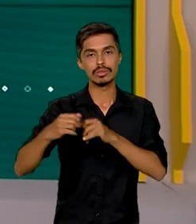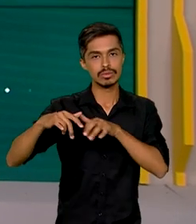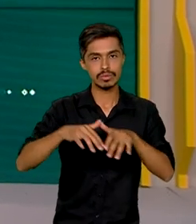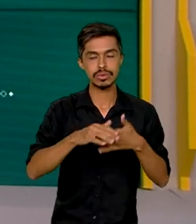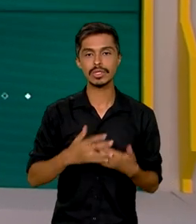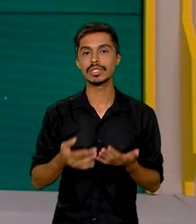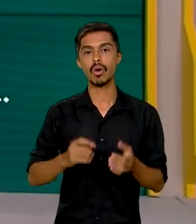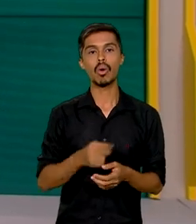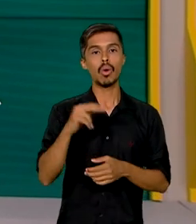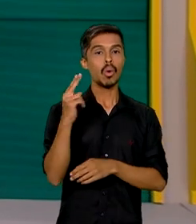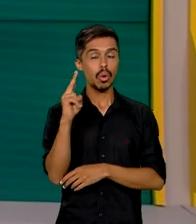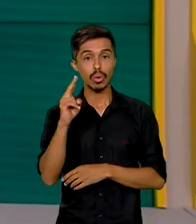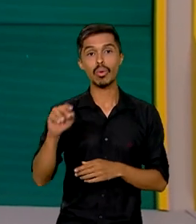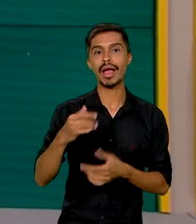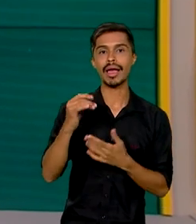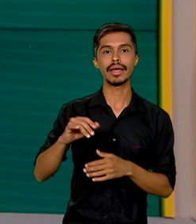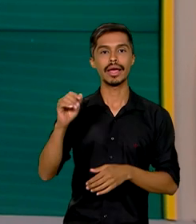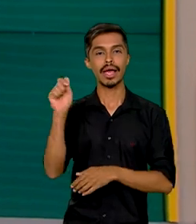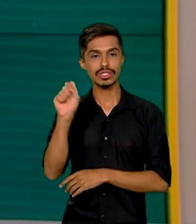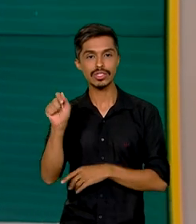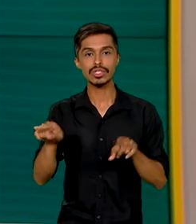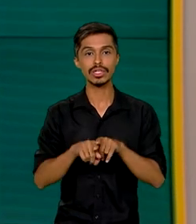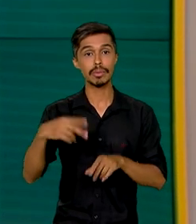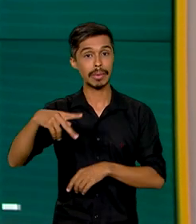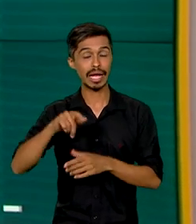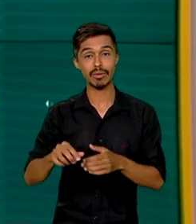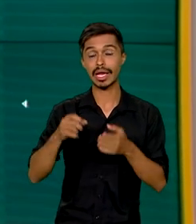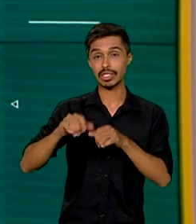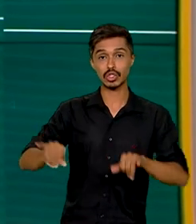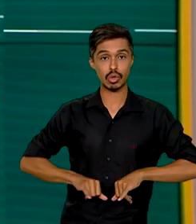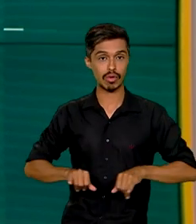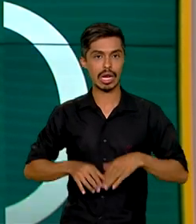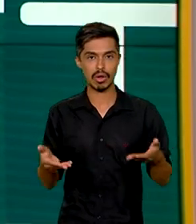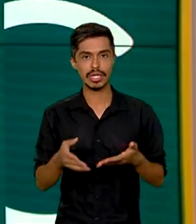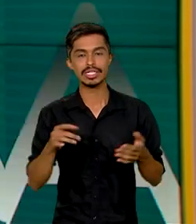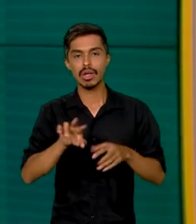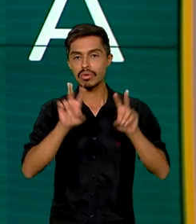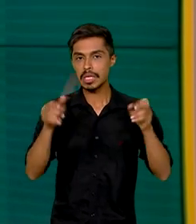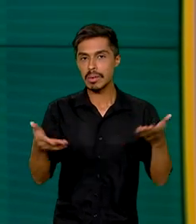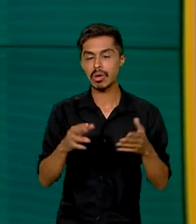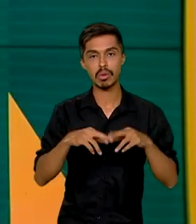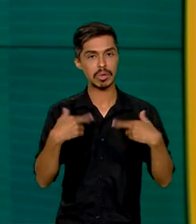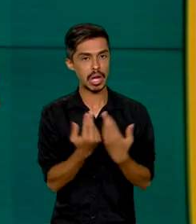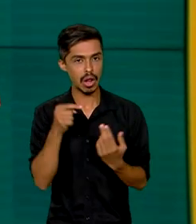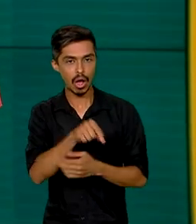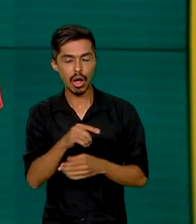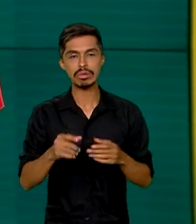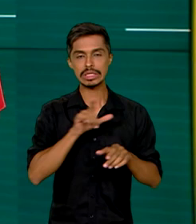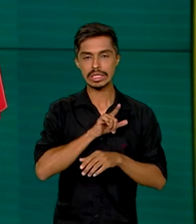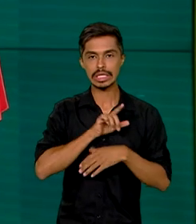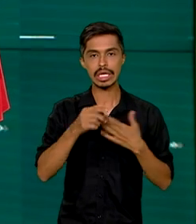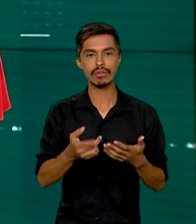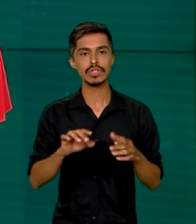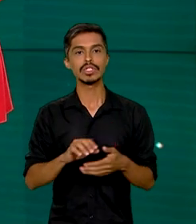Argentina, Uruguai e Paraguai até domingo. Esse foi o tema de uma reunião extraordinária entre autoridades do Brasil e de países